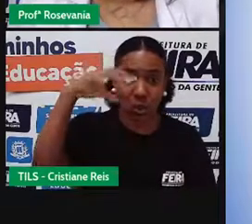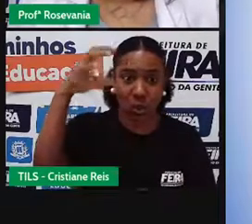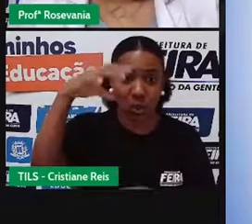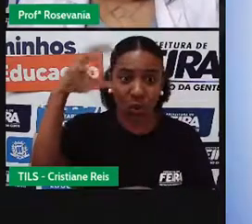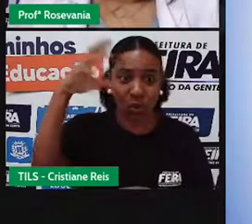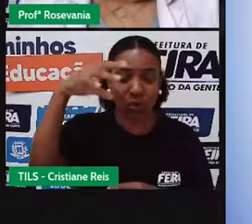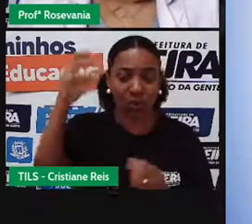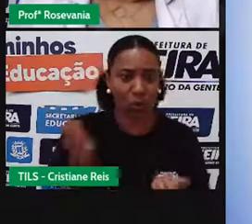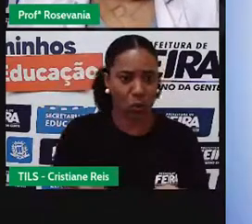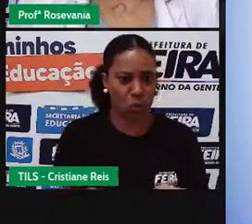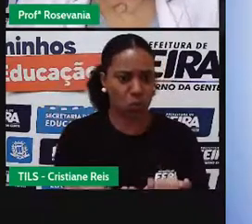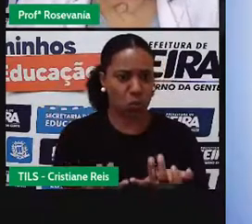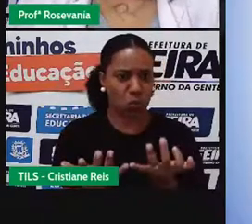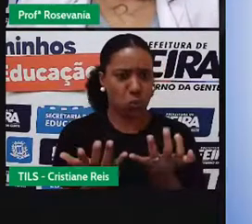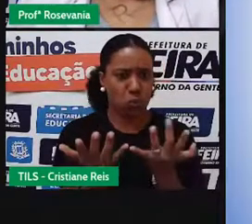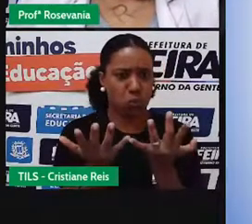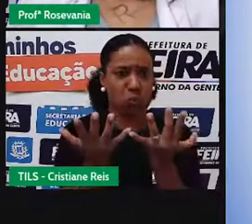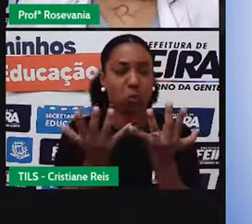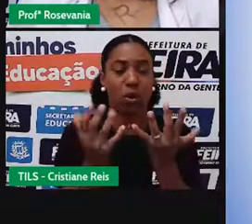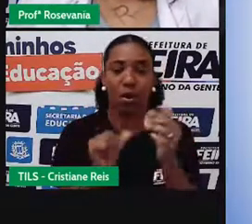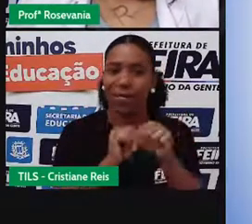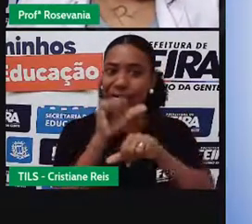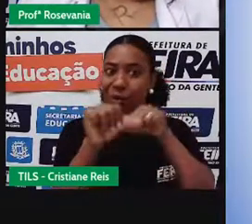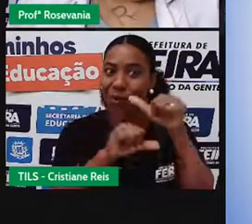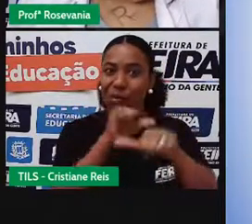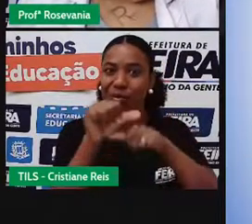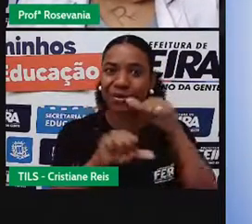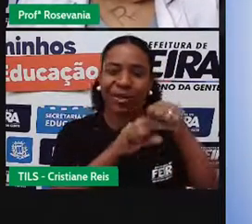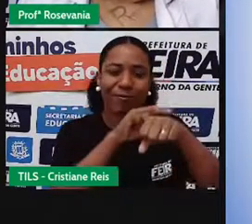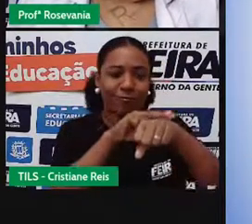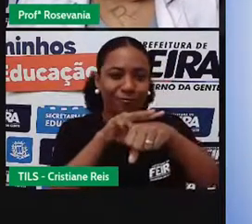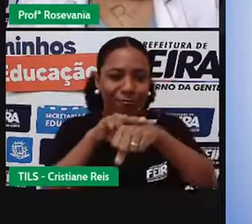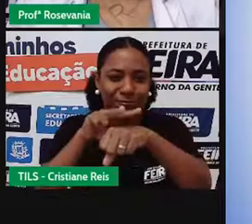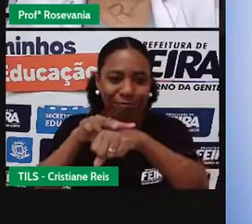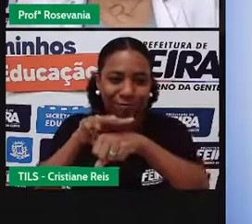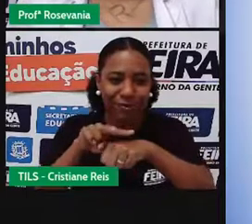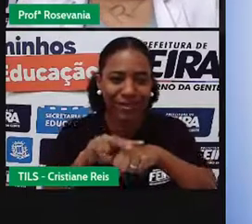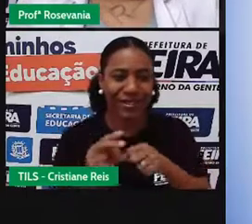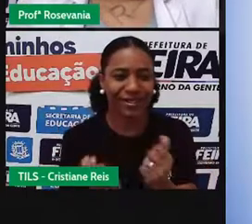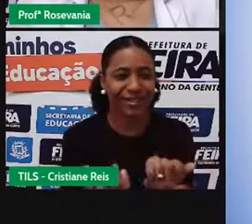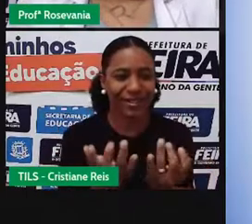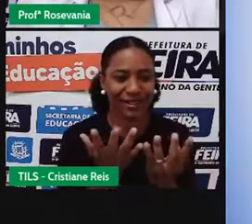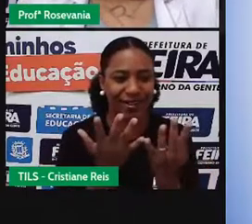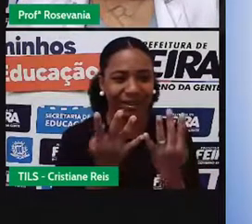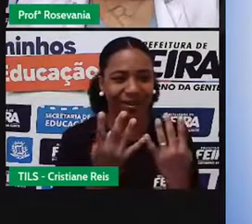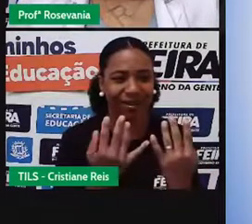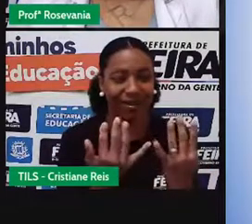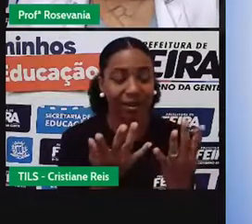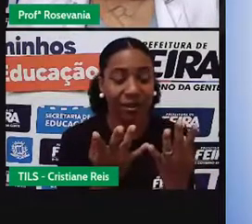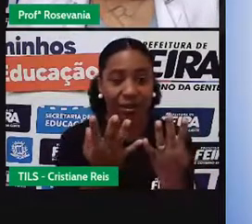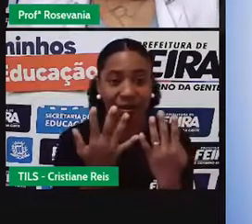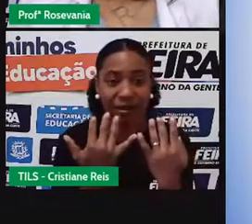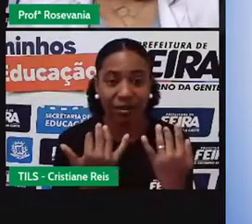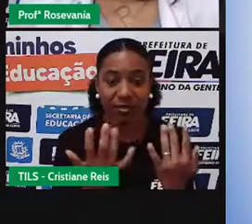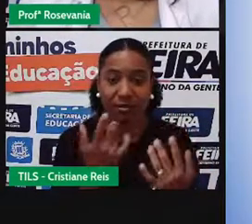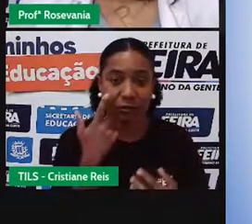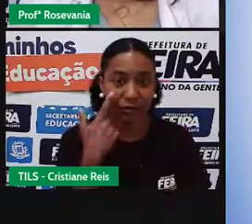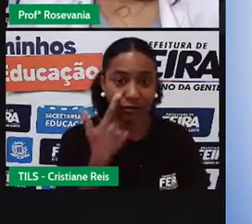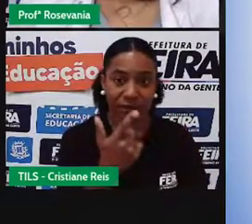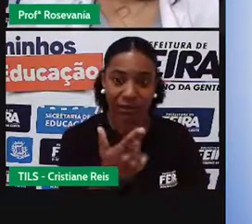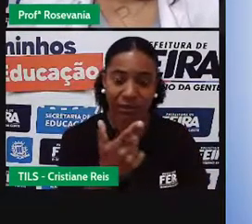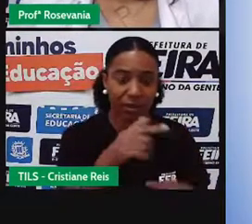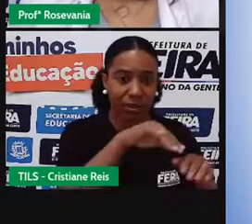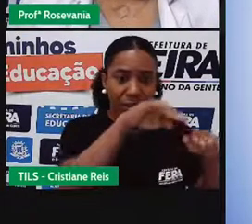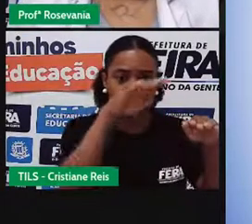se transforma um pouco. Por quê? Porque ela fica toda verdinha. Você aqui ao fundo, ó, você está vendo nas áreas mais